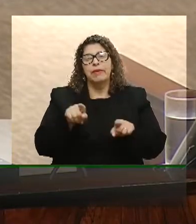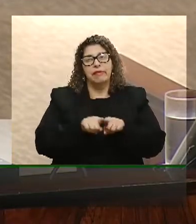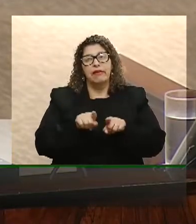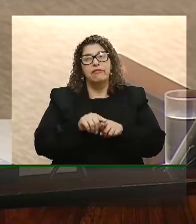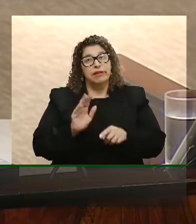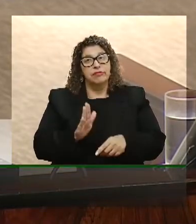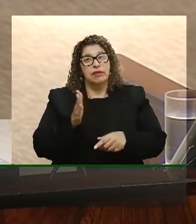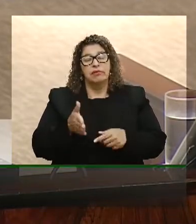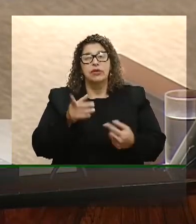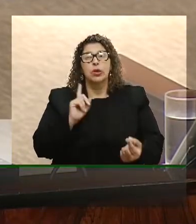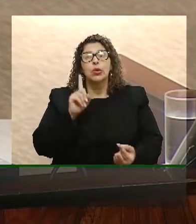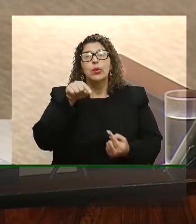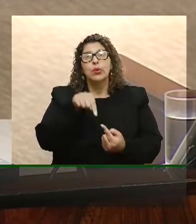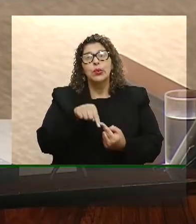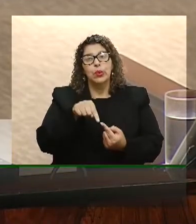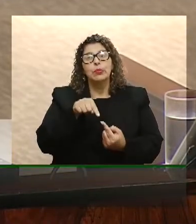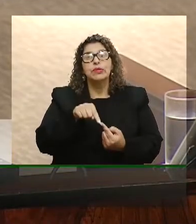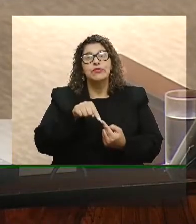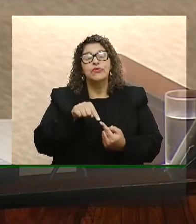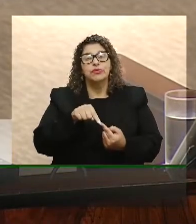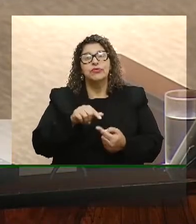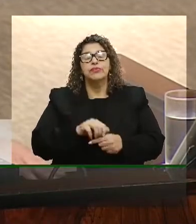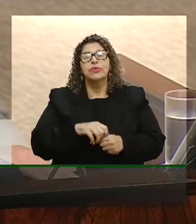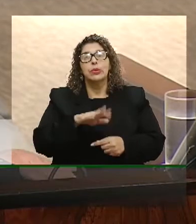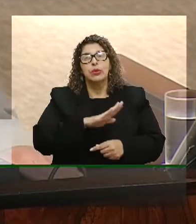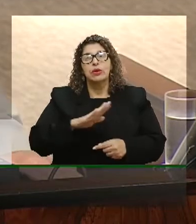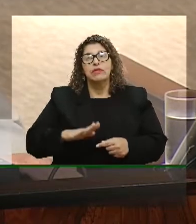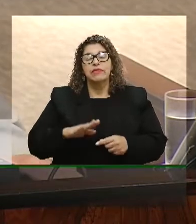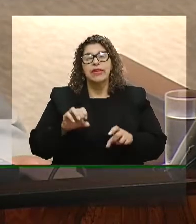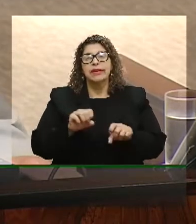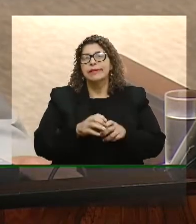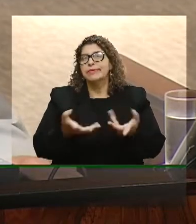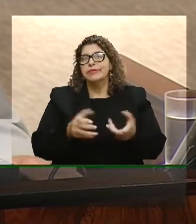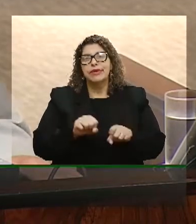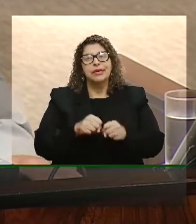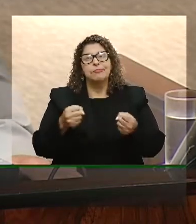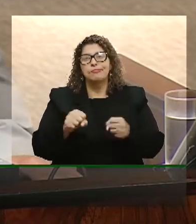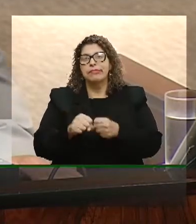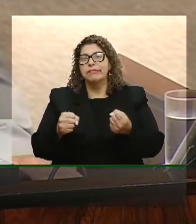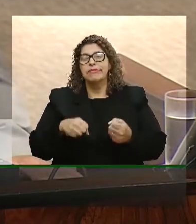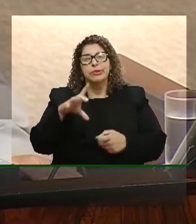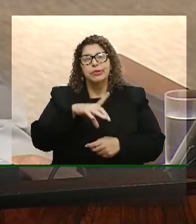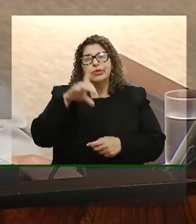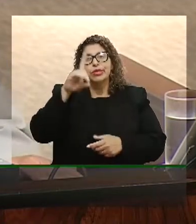mas segue na linha de um governo que vem precarizando direitos dos trabalhadores,